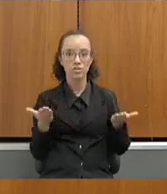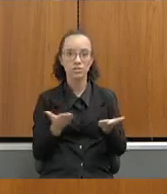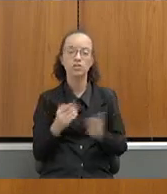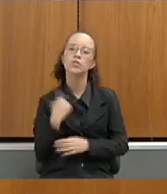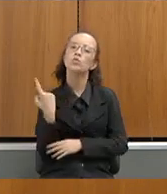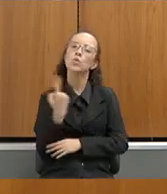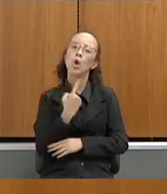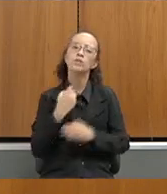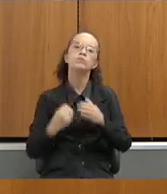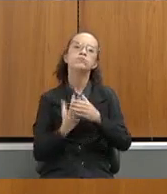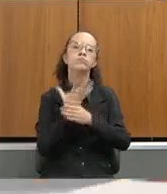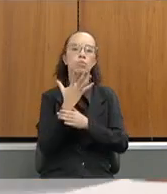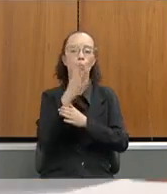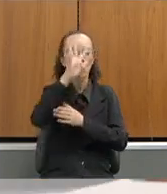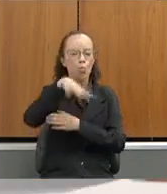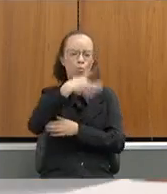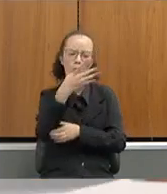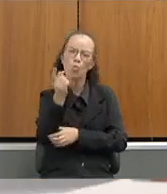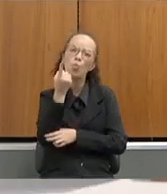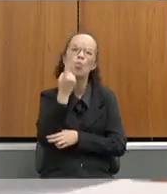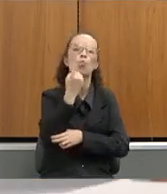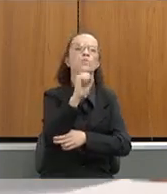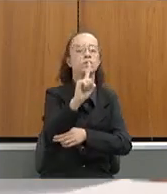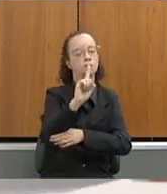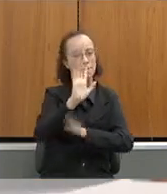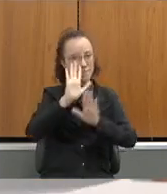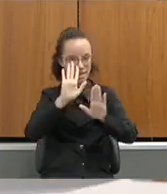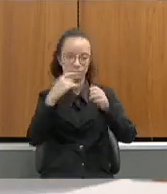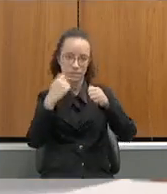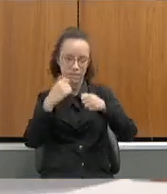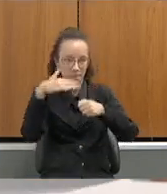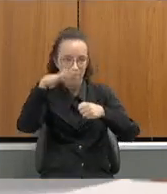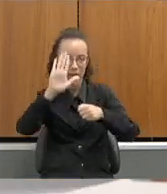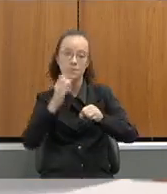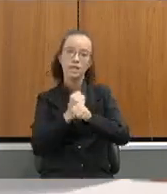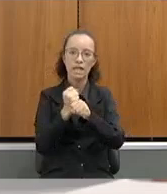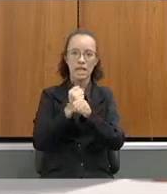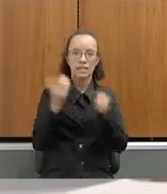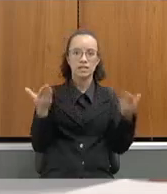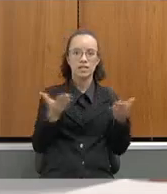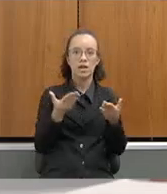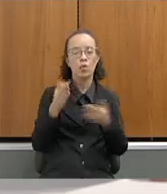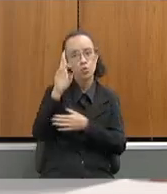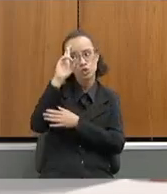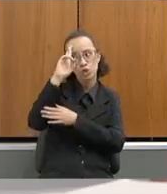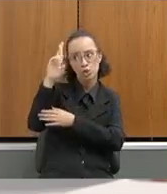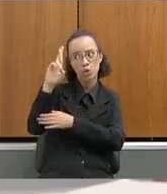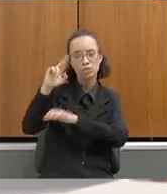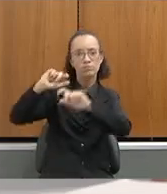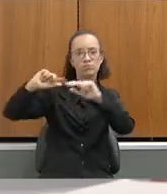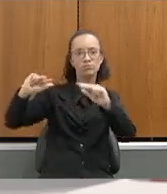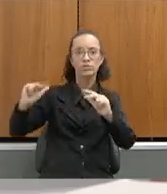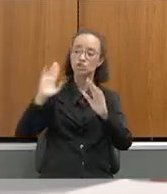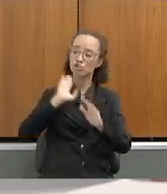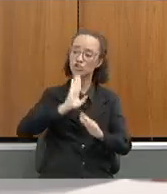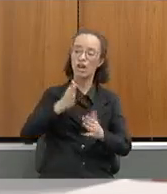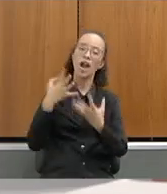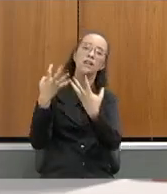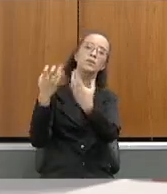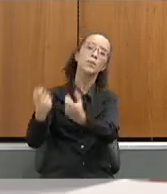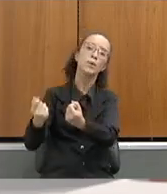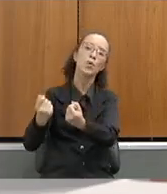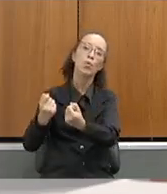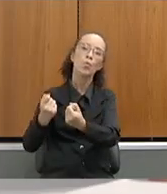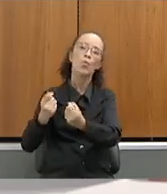nós criamos o último catálogo e pretendemos ter mais, mas para esse ano os diretores já receberam que é o catálogo de